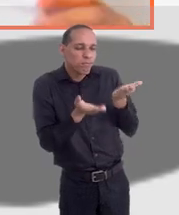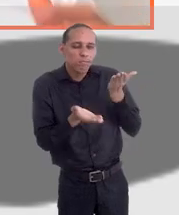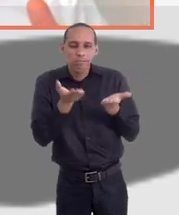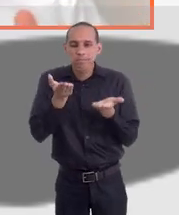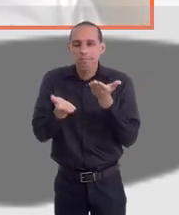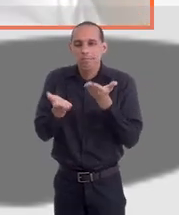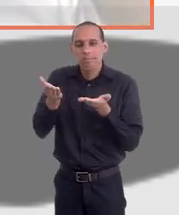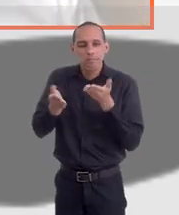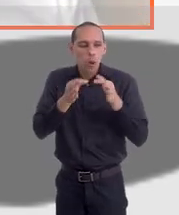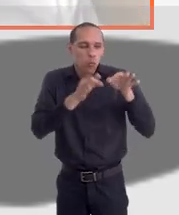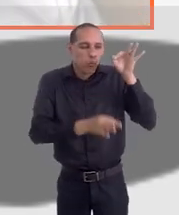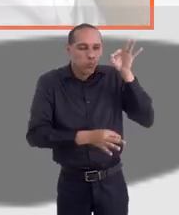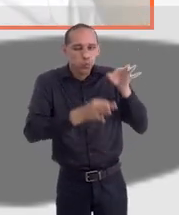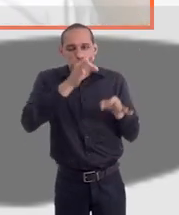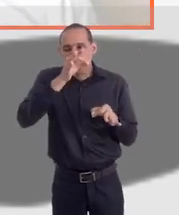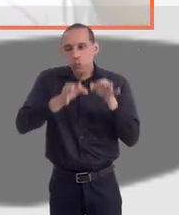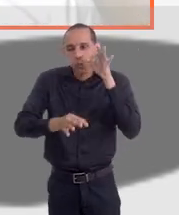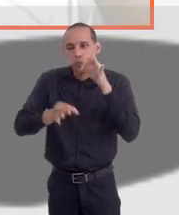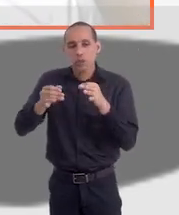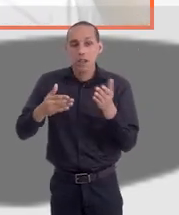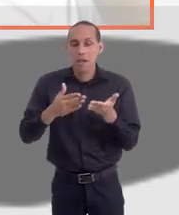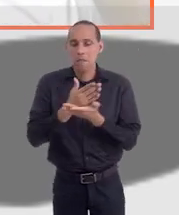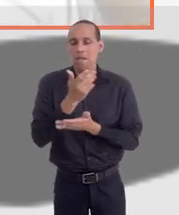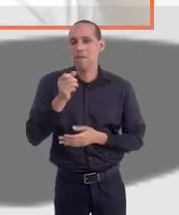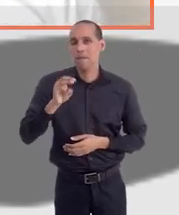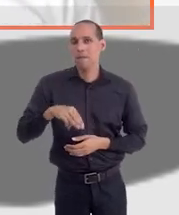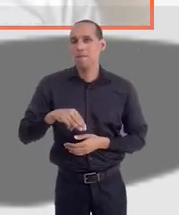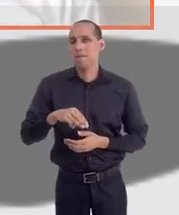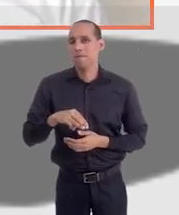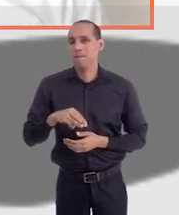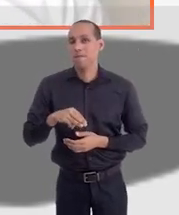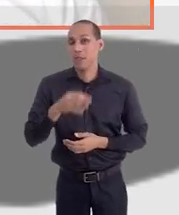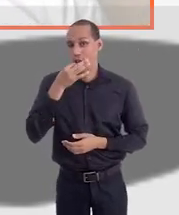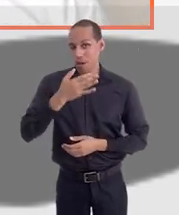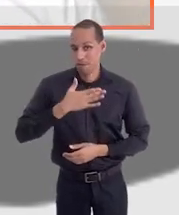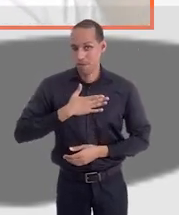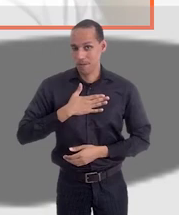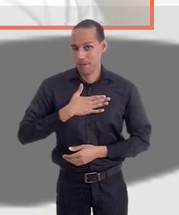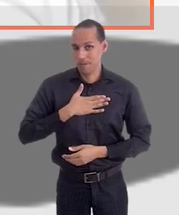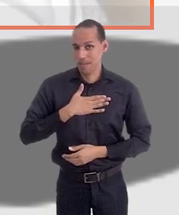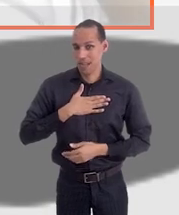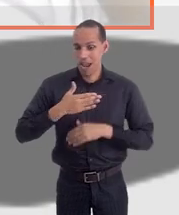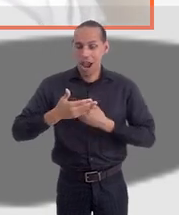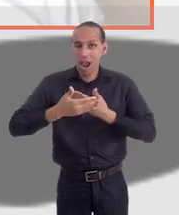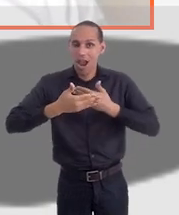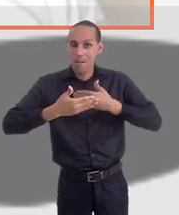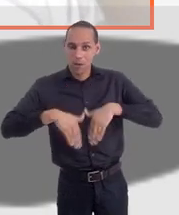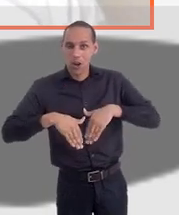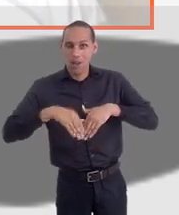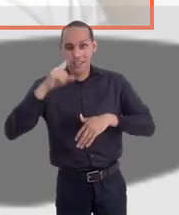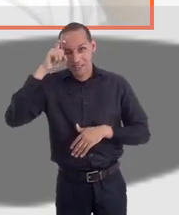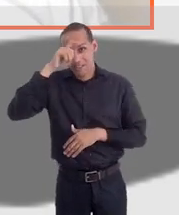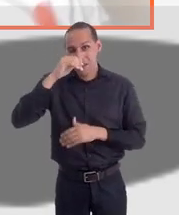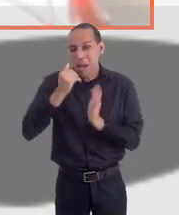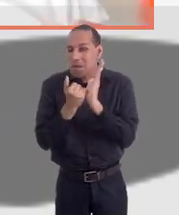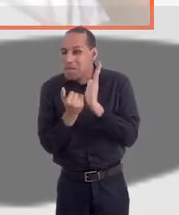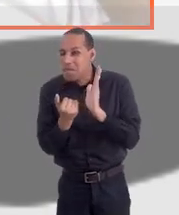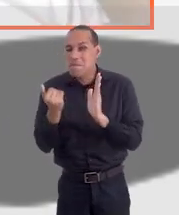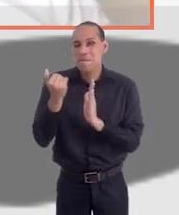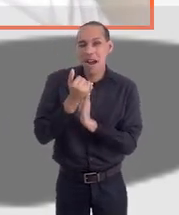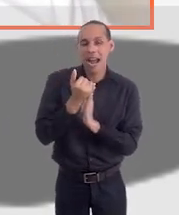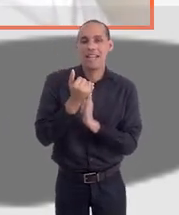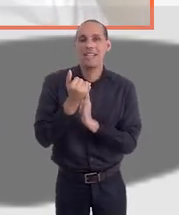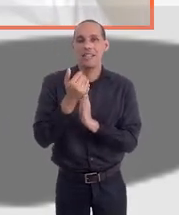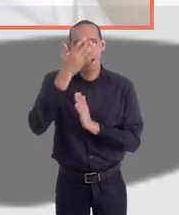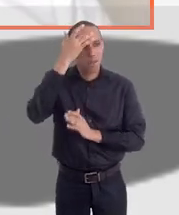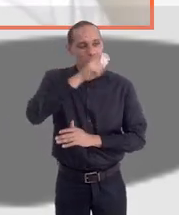estabelecimento de régua para poder, a partir dali, você ter os aprovados. Minha opinião pessoal é de que a prova foi no grau de dificuldade maior